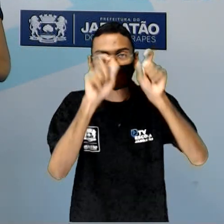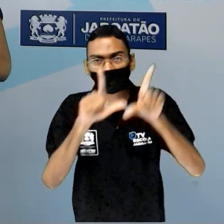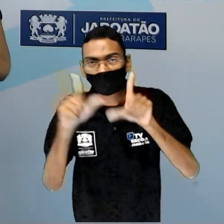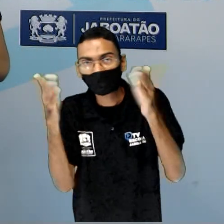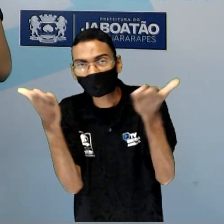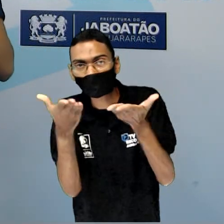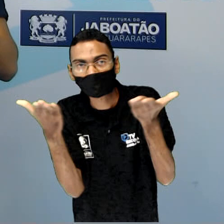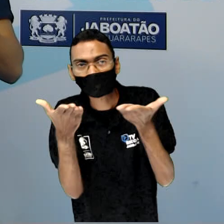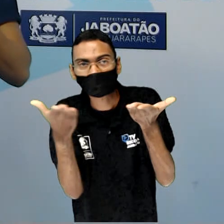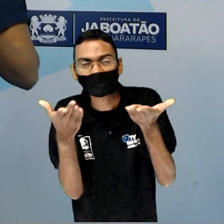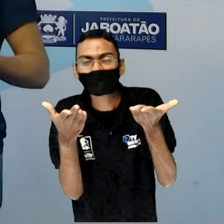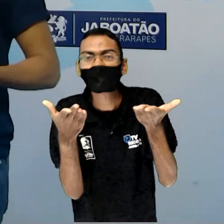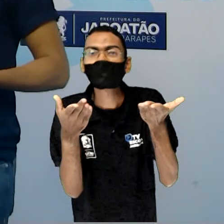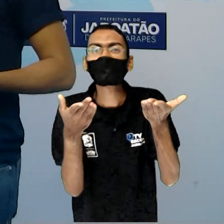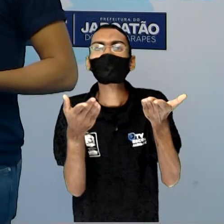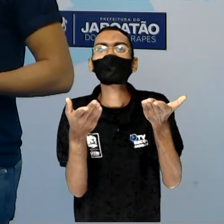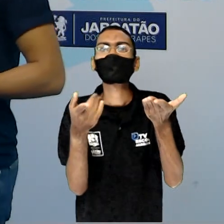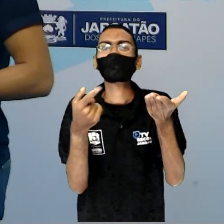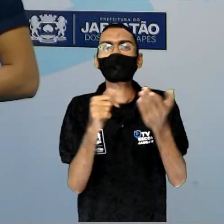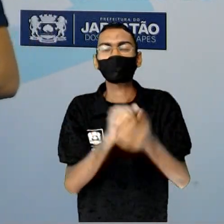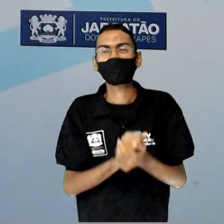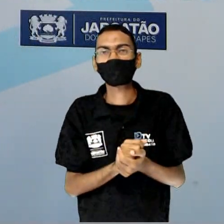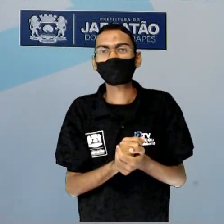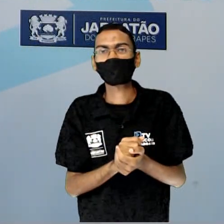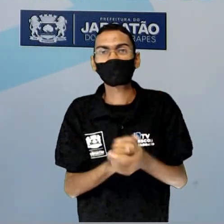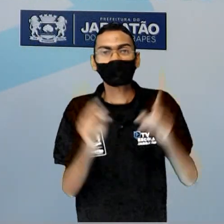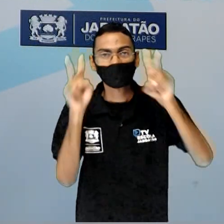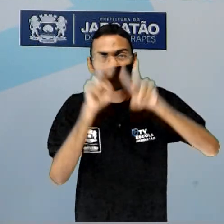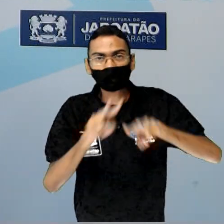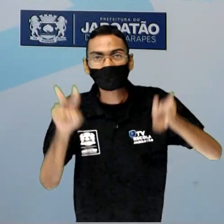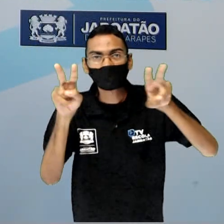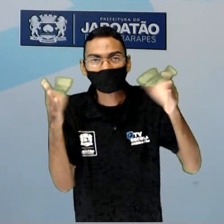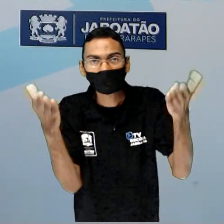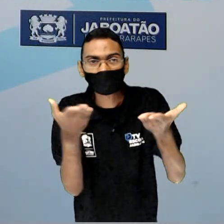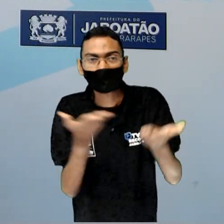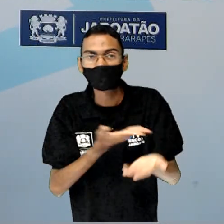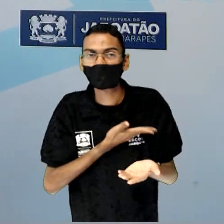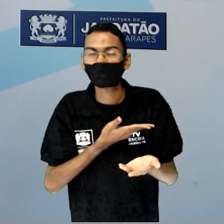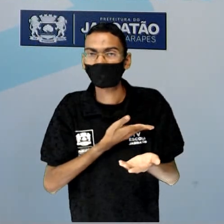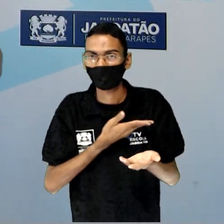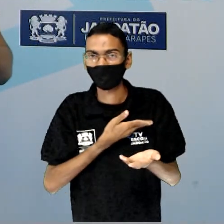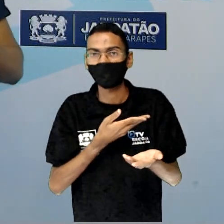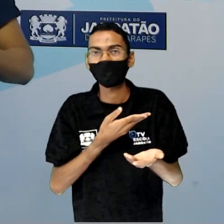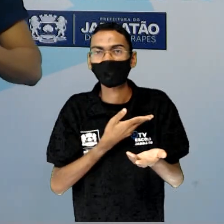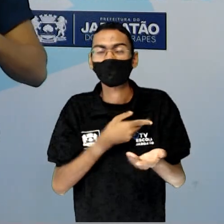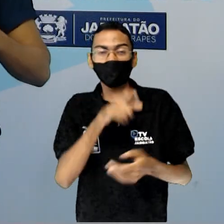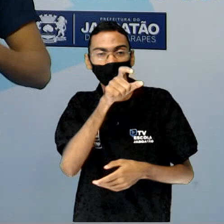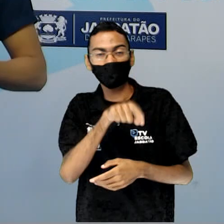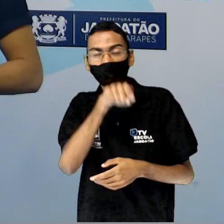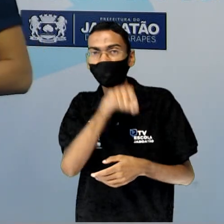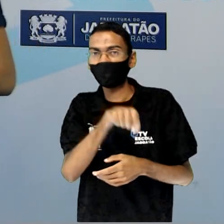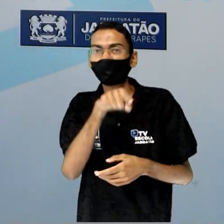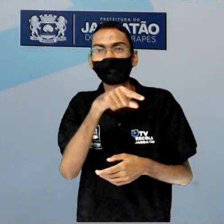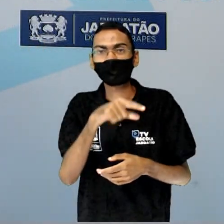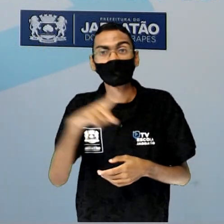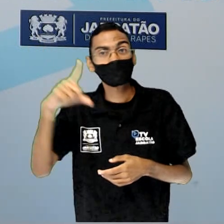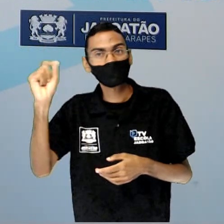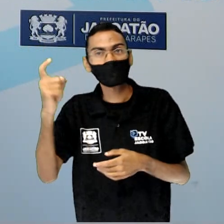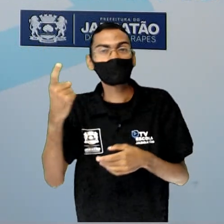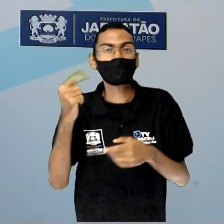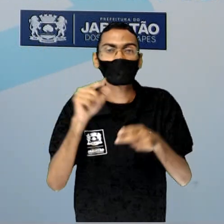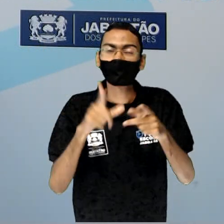representa um número inteiro. Olha só, assim que os amigos de Magali foram embora, ela resolveu comer